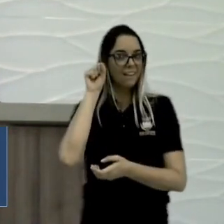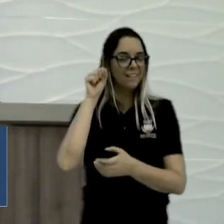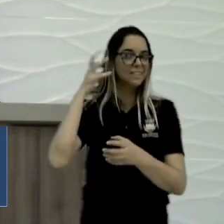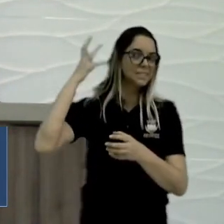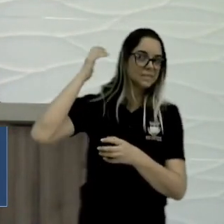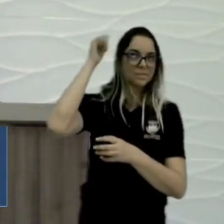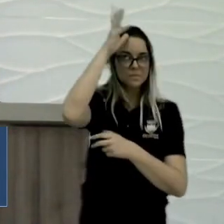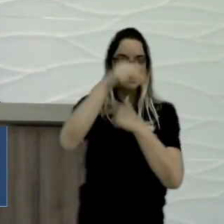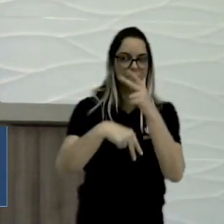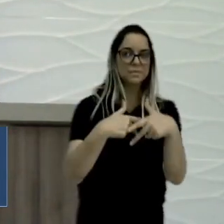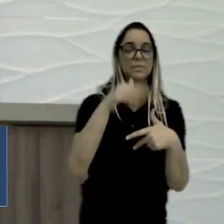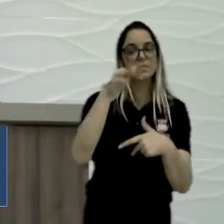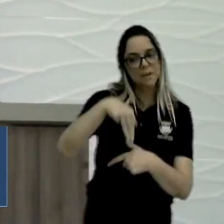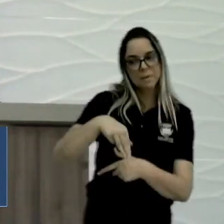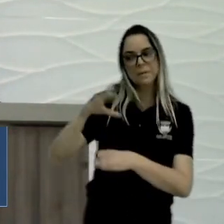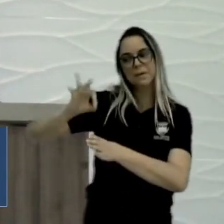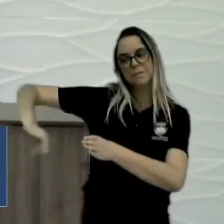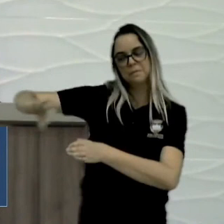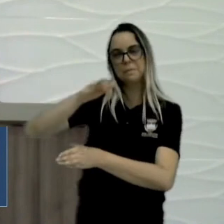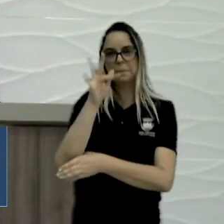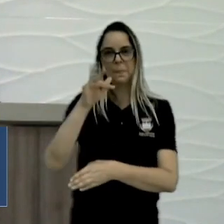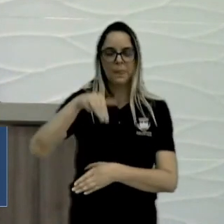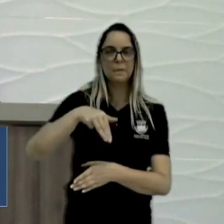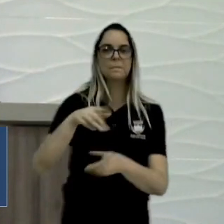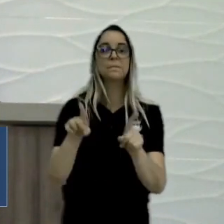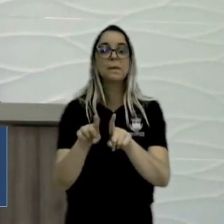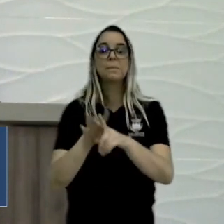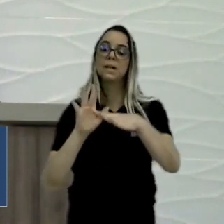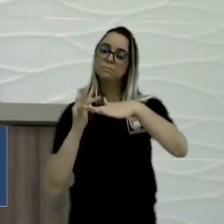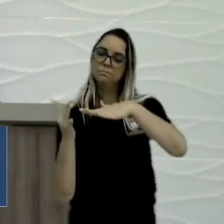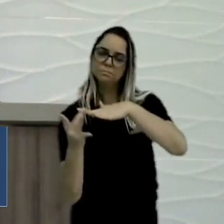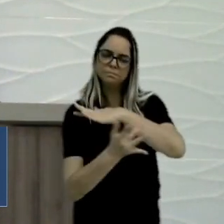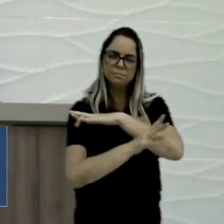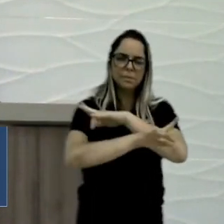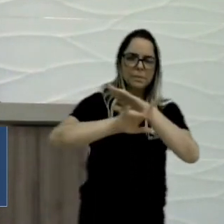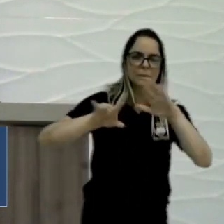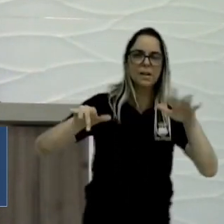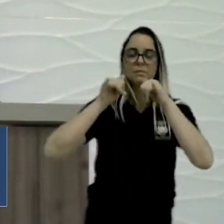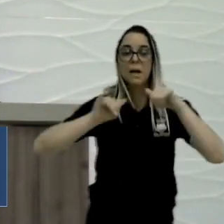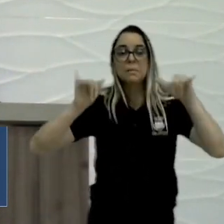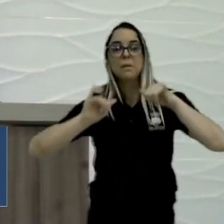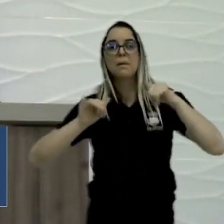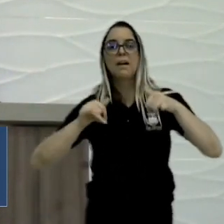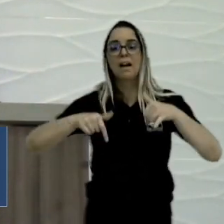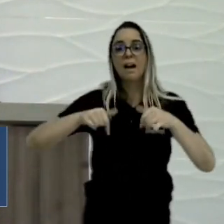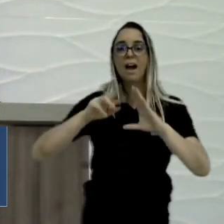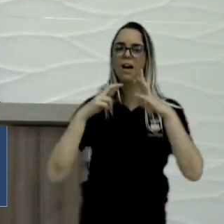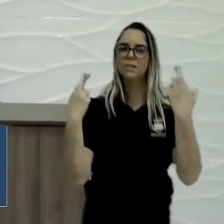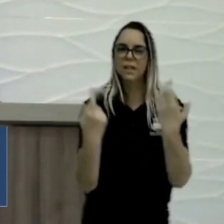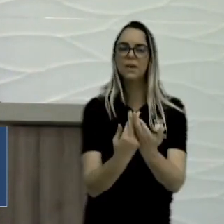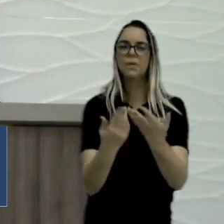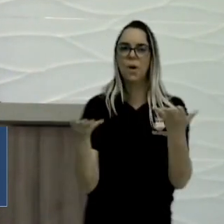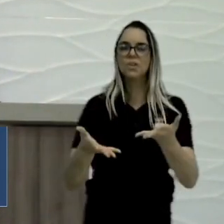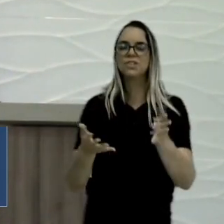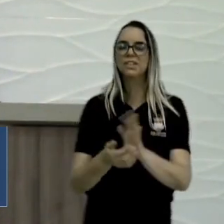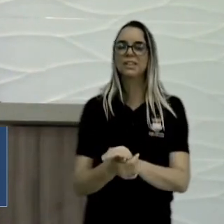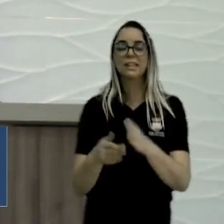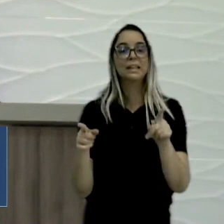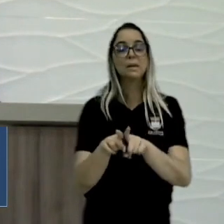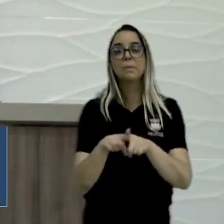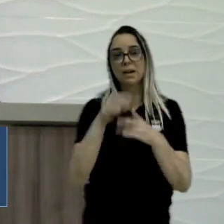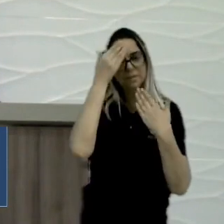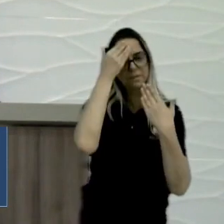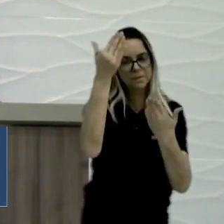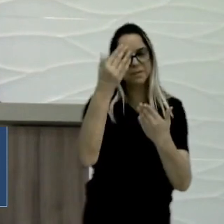Espírito Santo FM, todos os sites que transmitem as sessões desta casa. Agradecer aqui a presença, em nome de